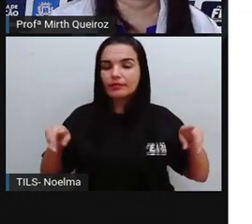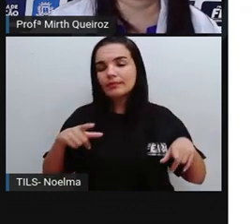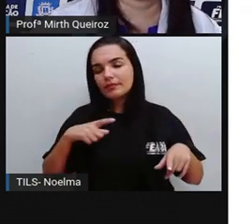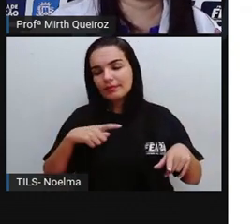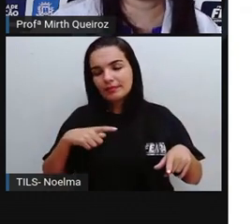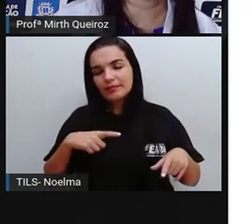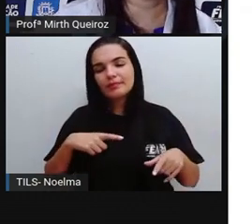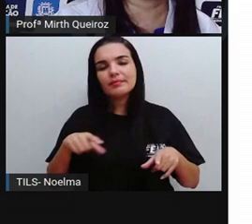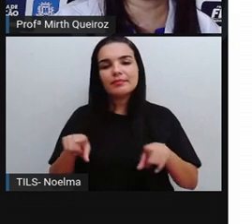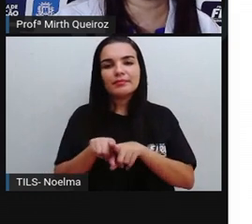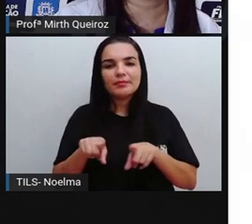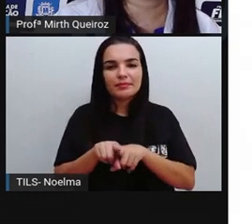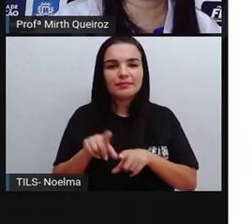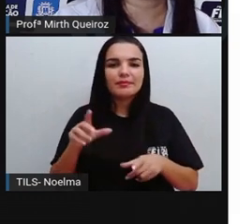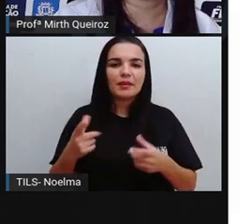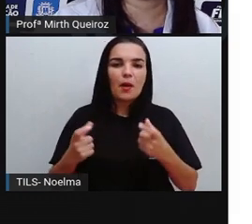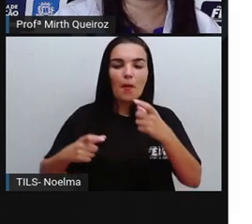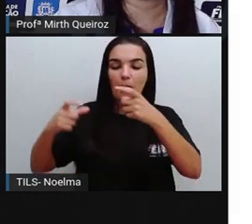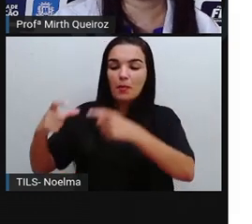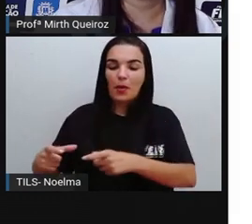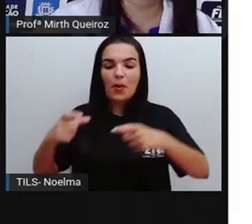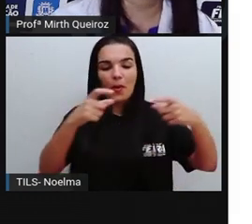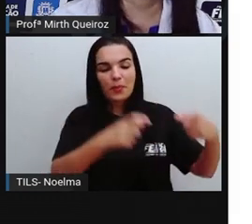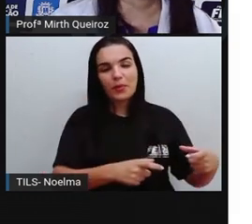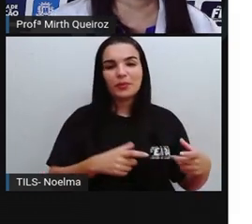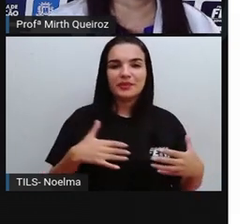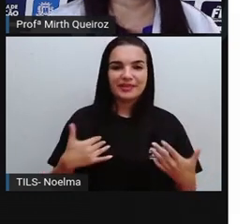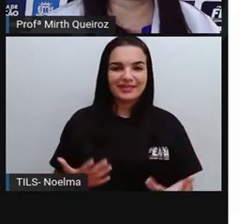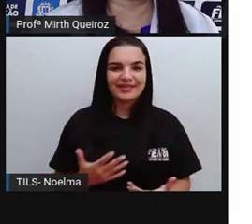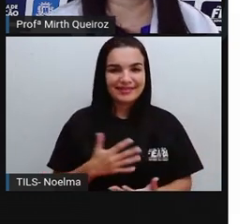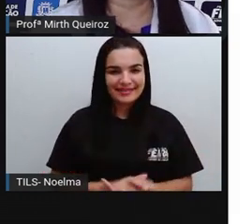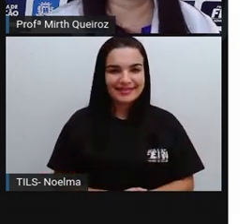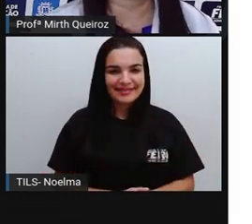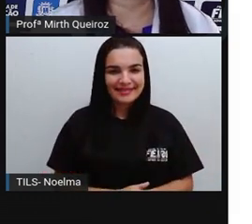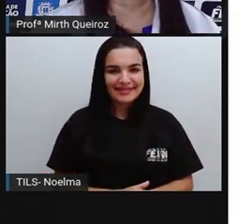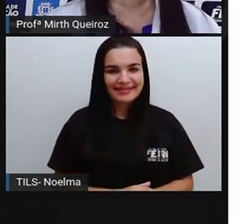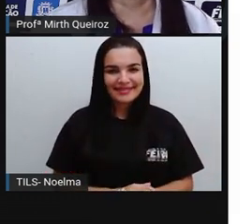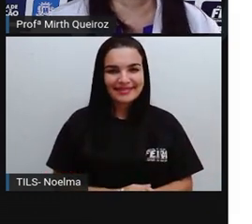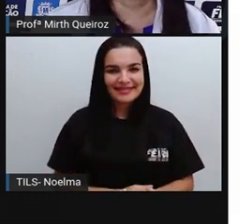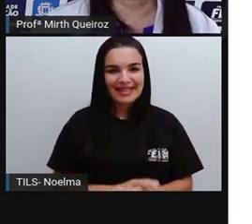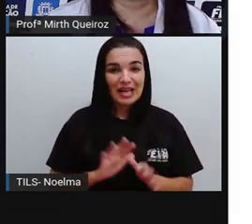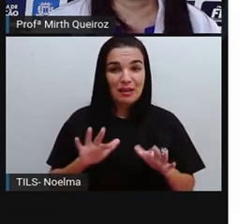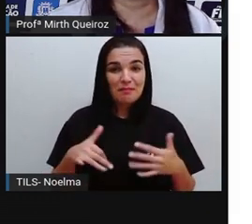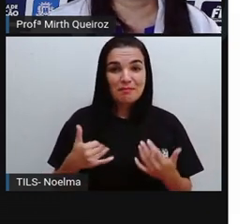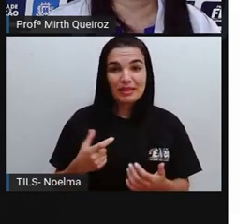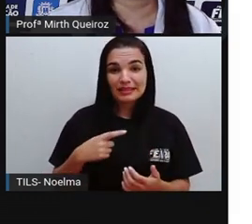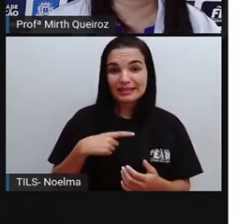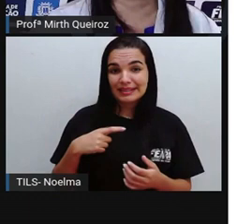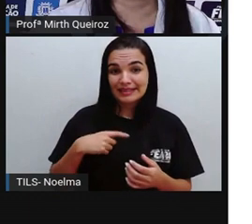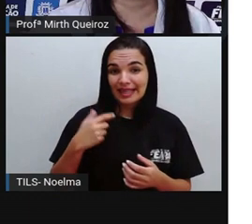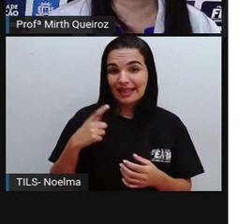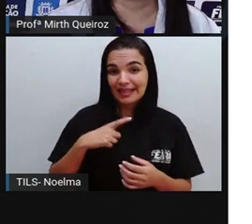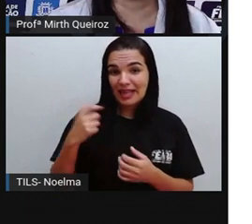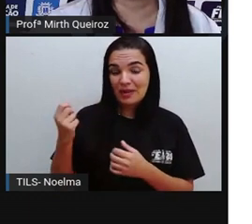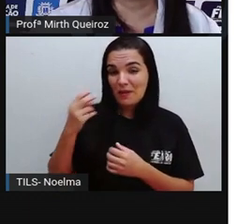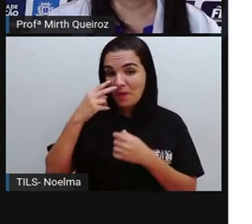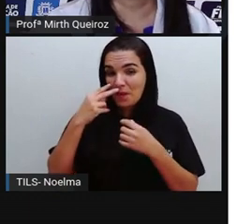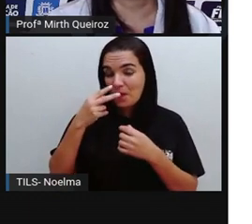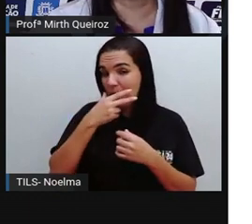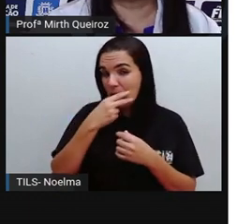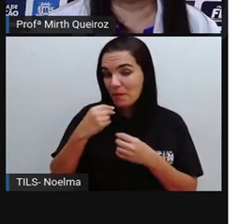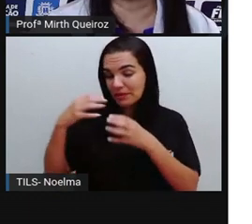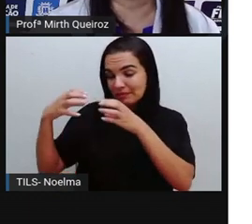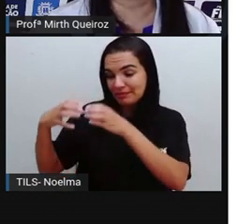dentro aí da posição do primeiro homem, seriam quatro mesmo. E diante da posição desse segundo homem,